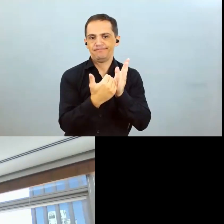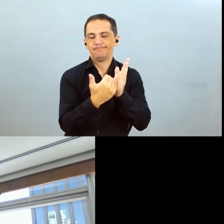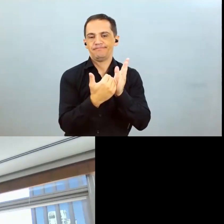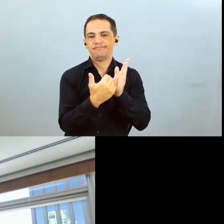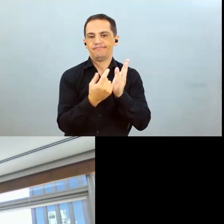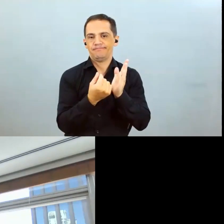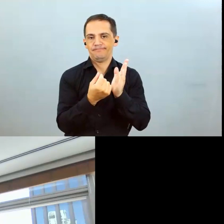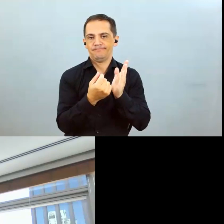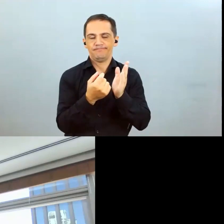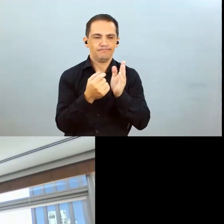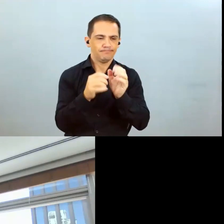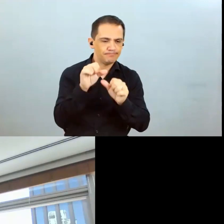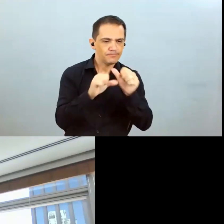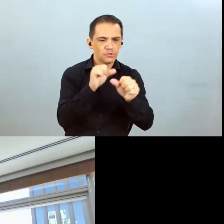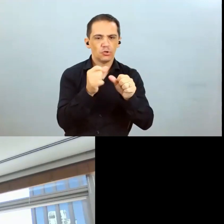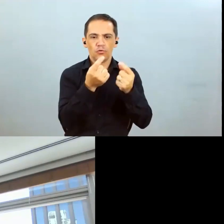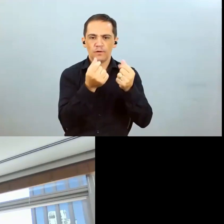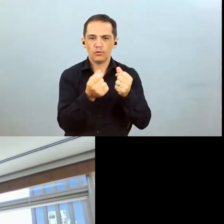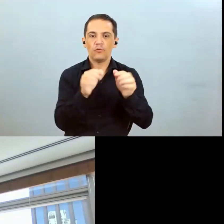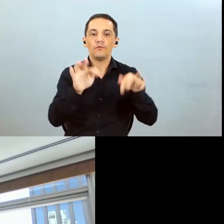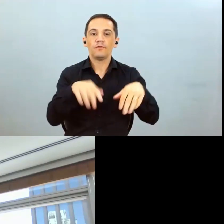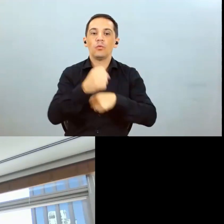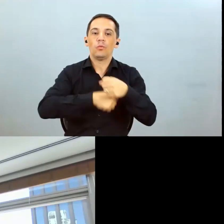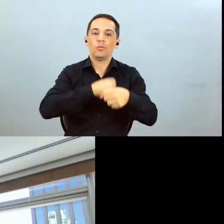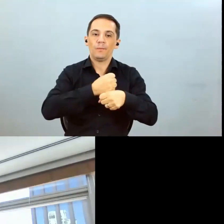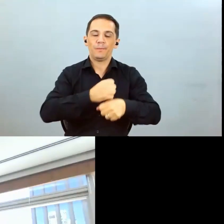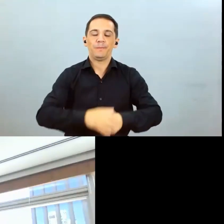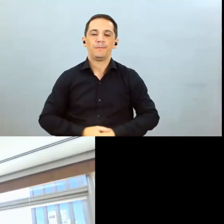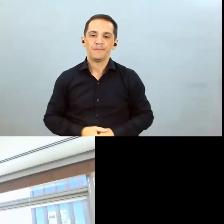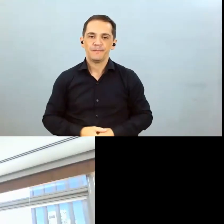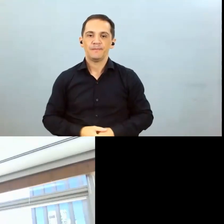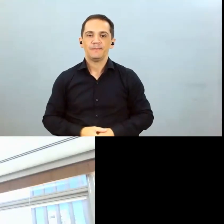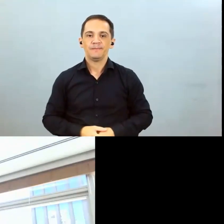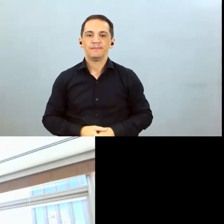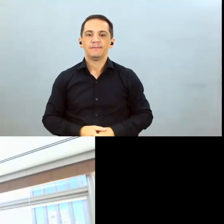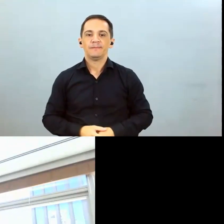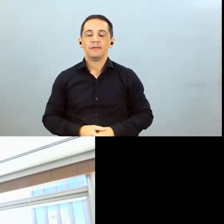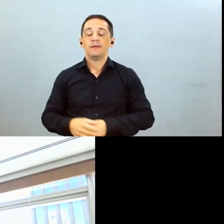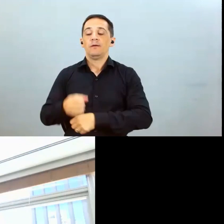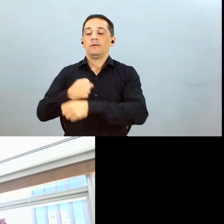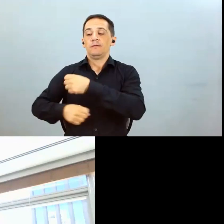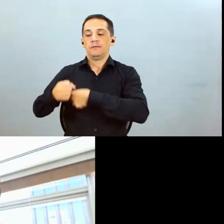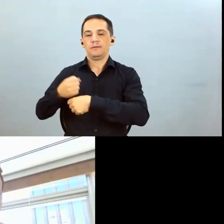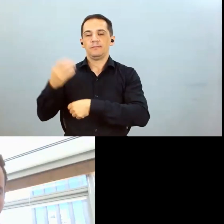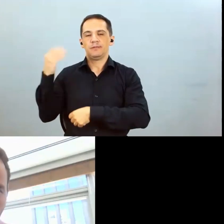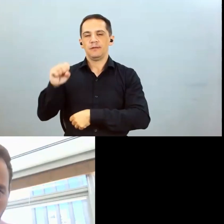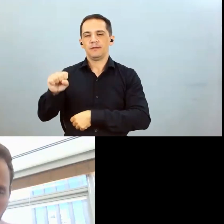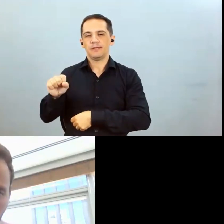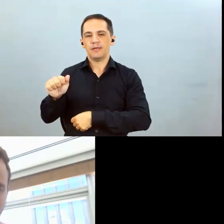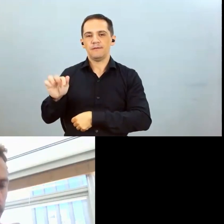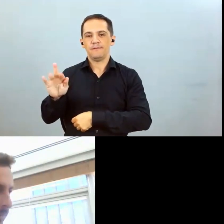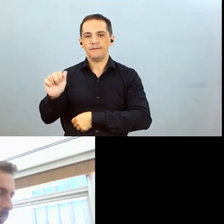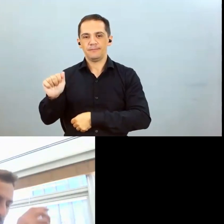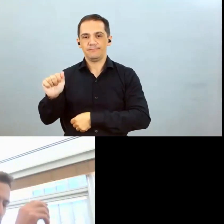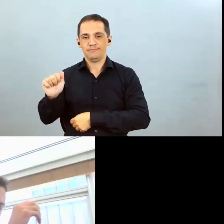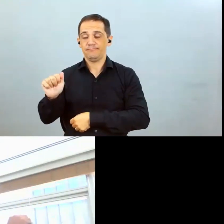feito no final do ano. Então, e além disso, como quebrou a safra o ano passado, sobrou um volume menor para entregar esse ano.